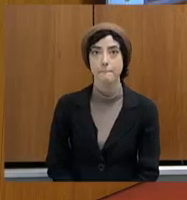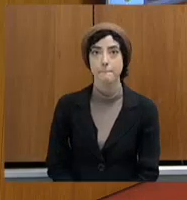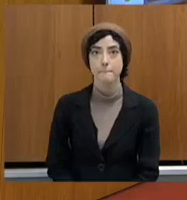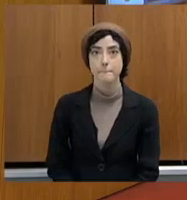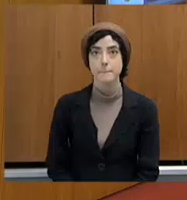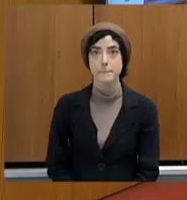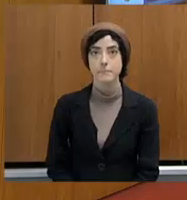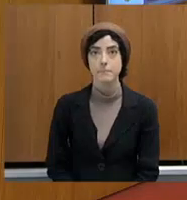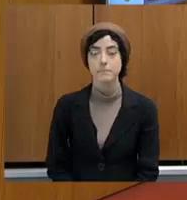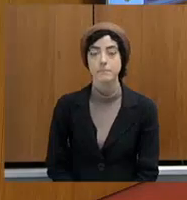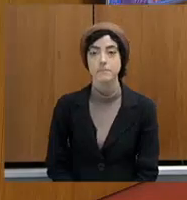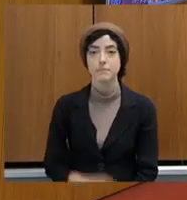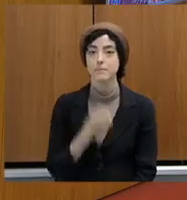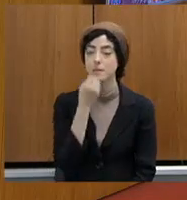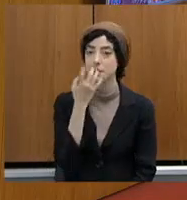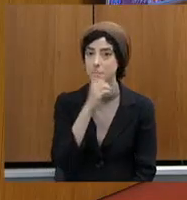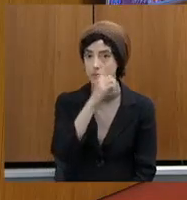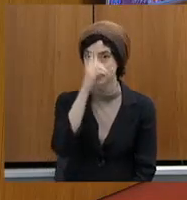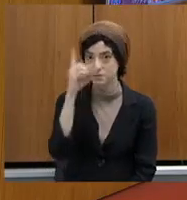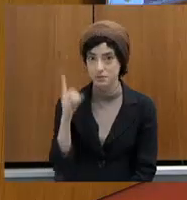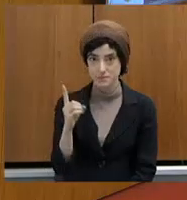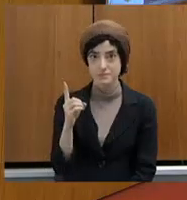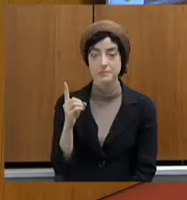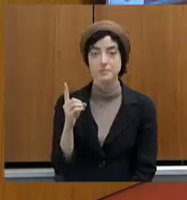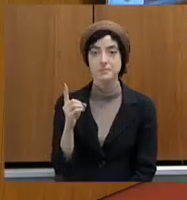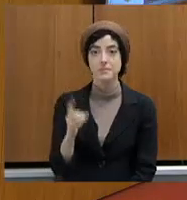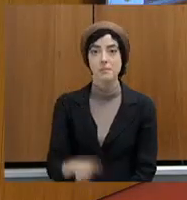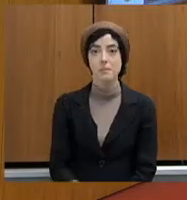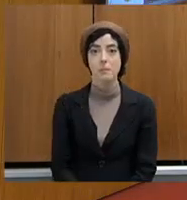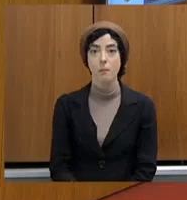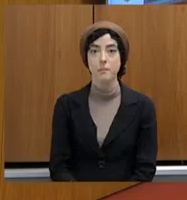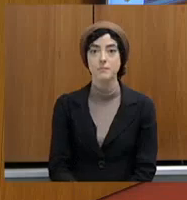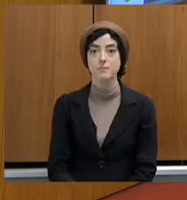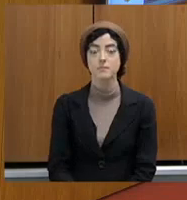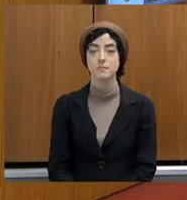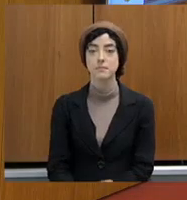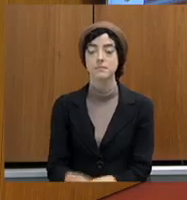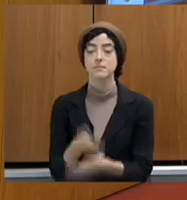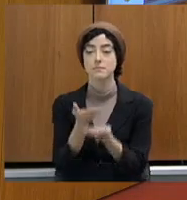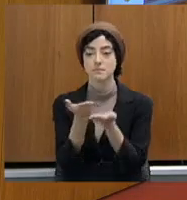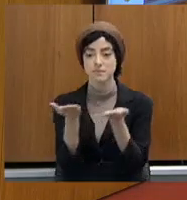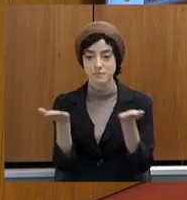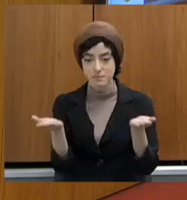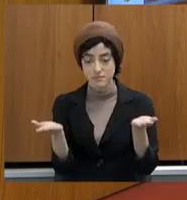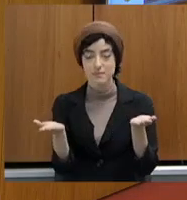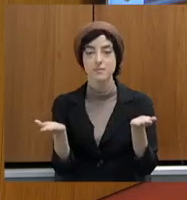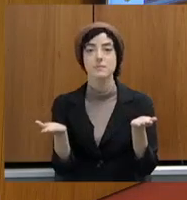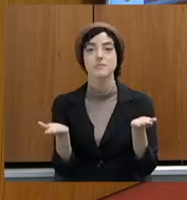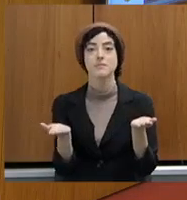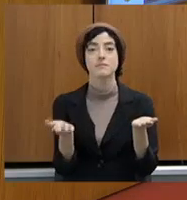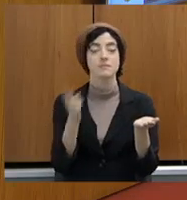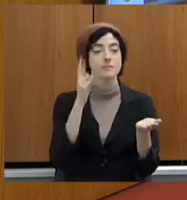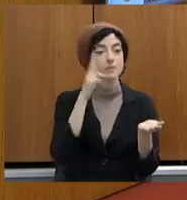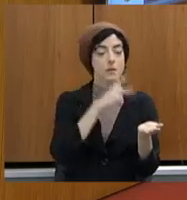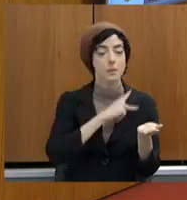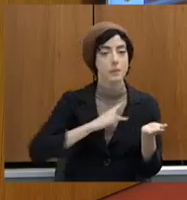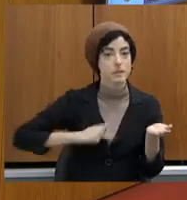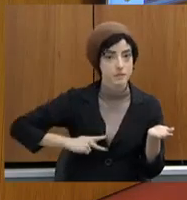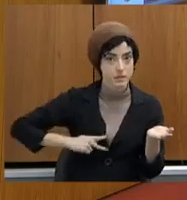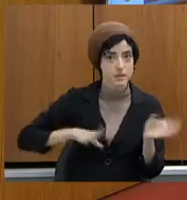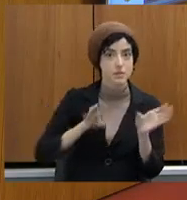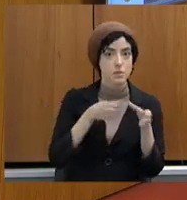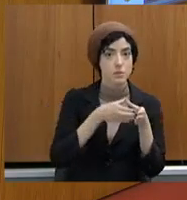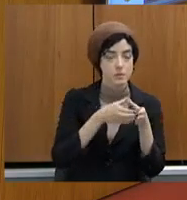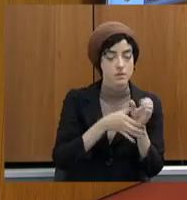Bom dia, presidente da Comissão de Segurança Pública. Bom dia. Deputado Sargento Rodrigues.